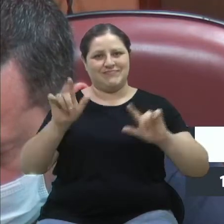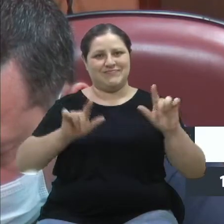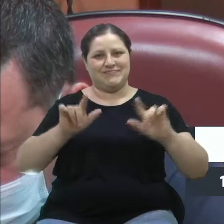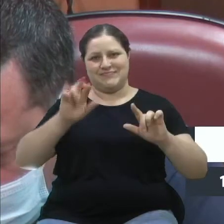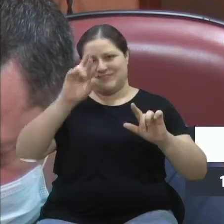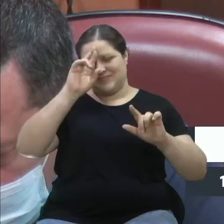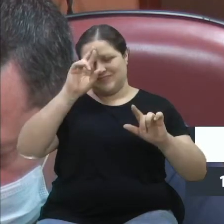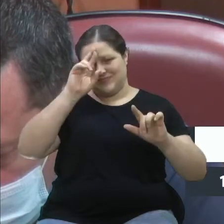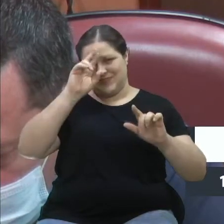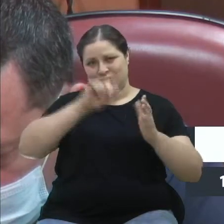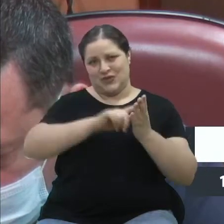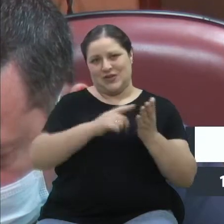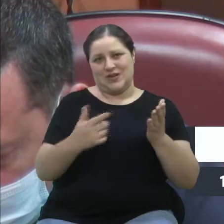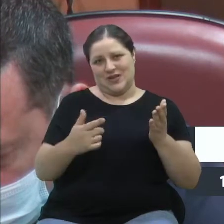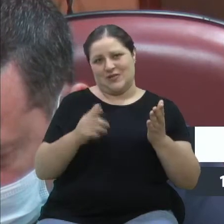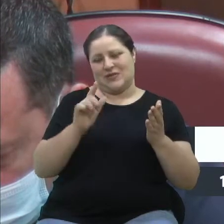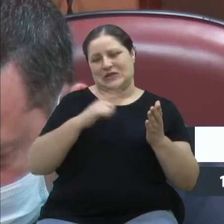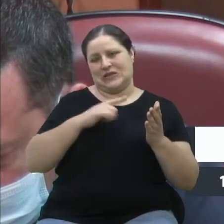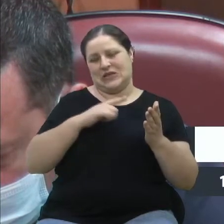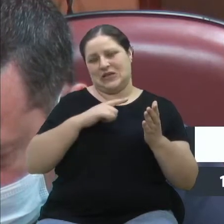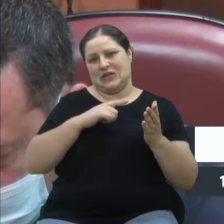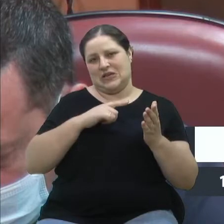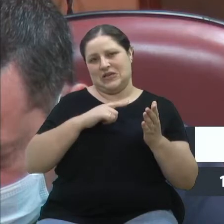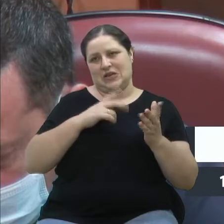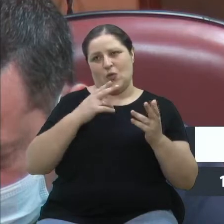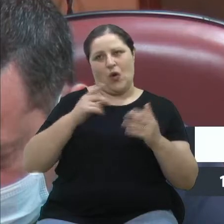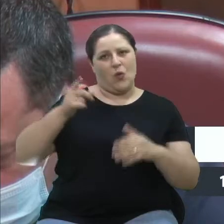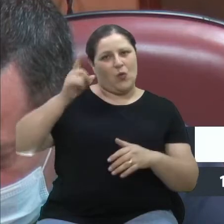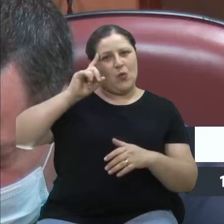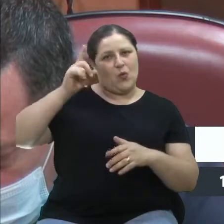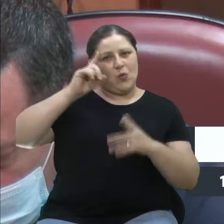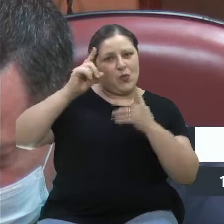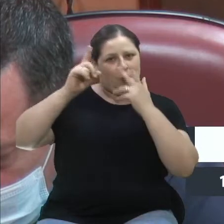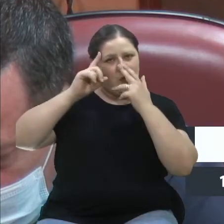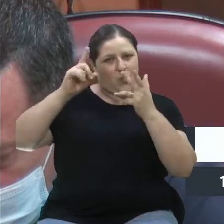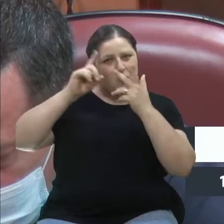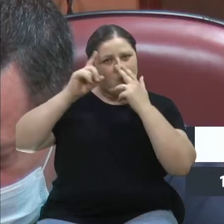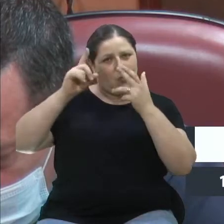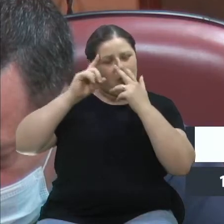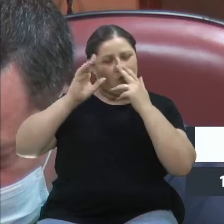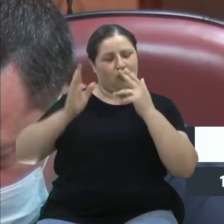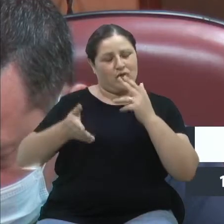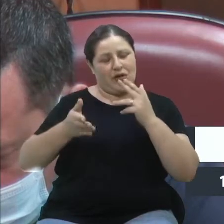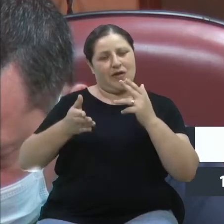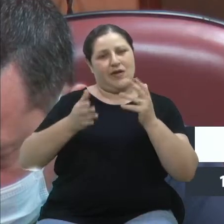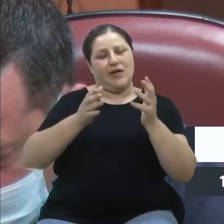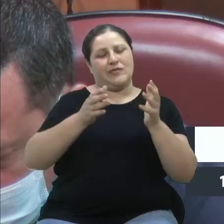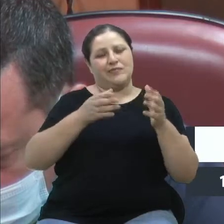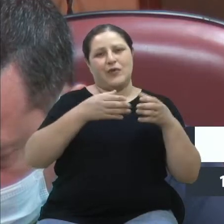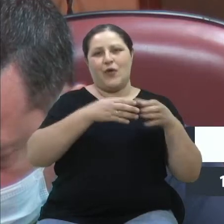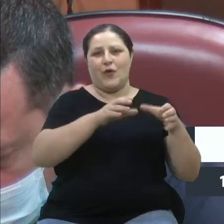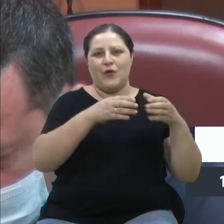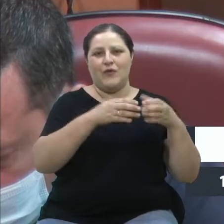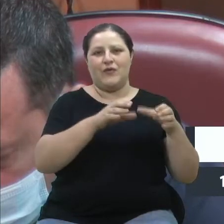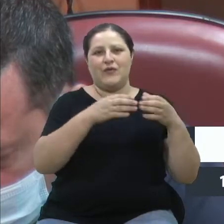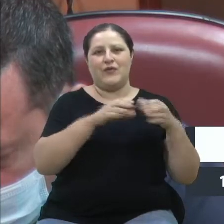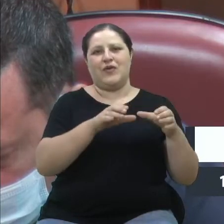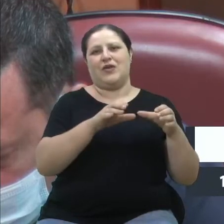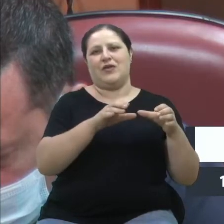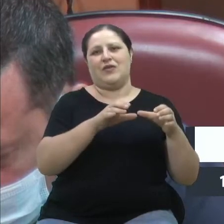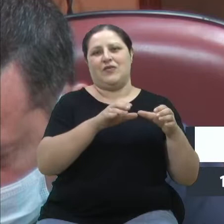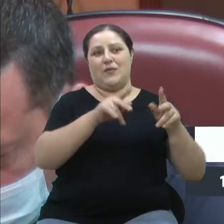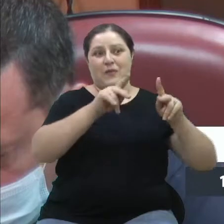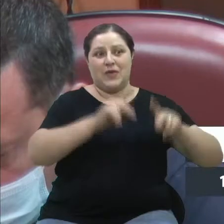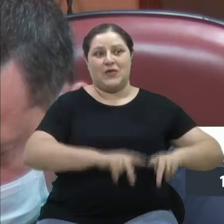criou, cria-se uma rotina e um convívio já entre os apresentadores e entre a